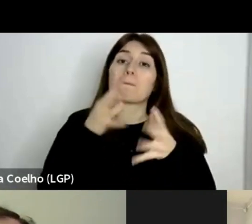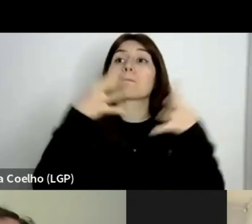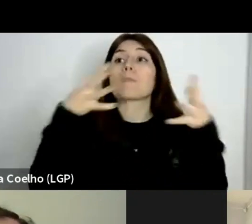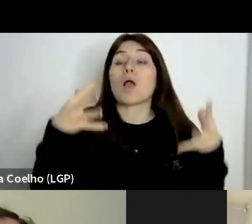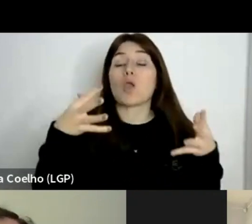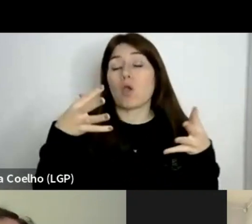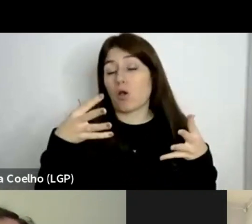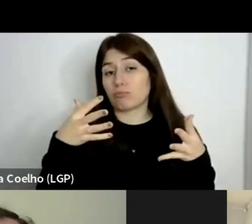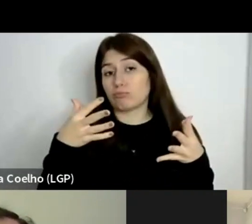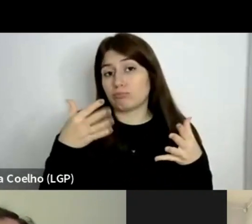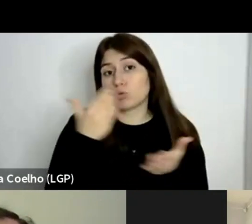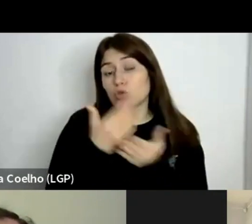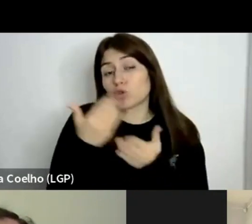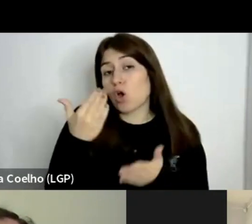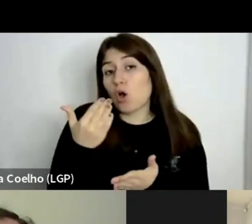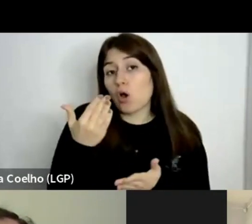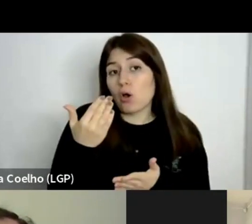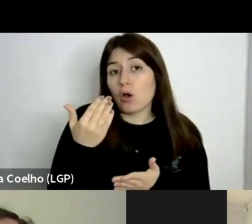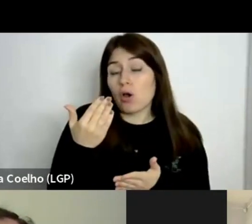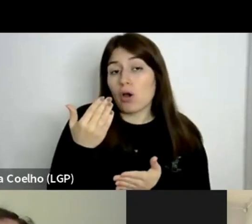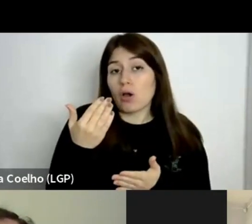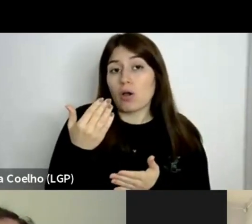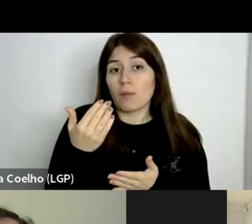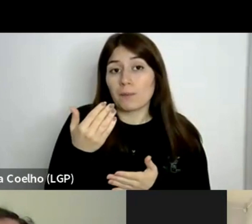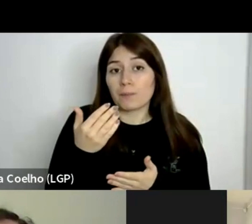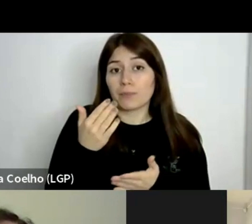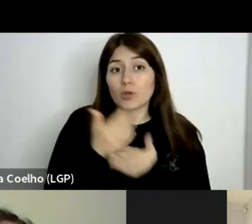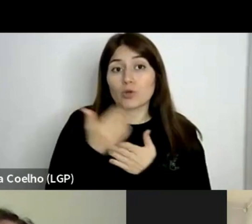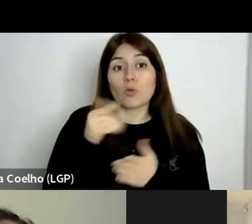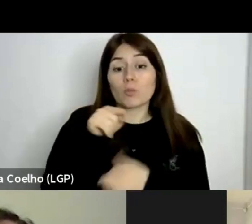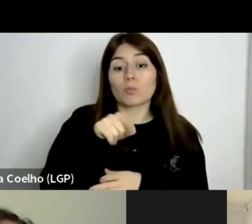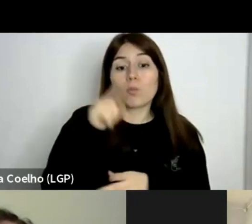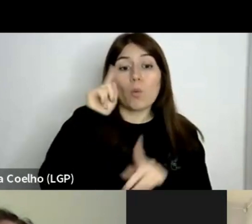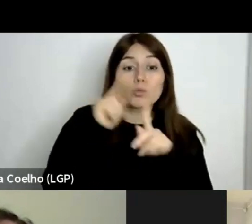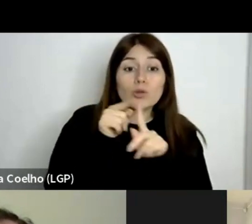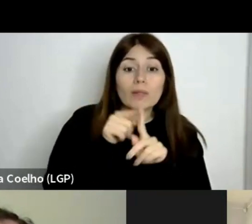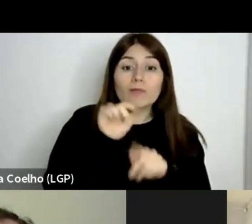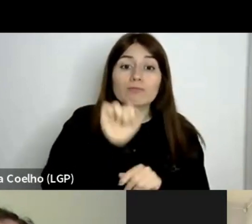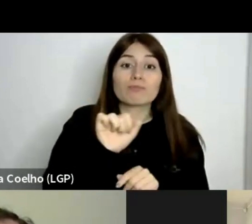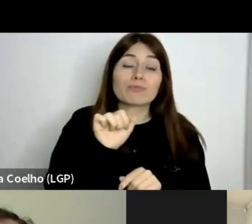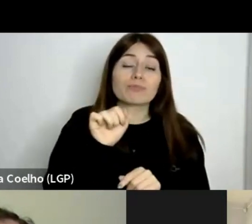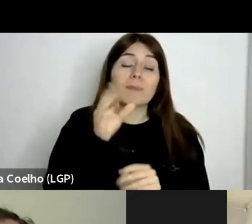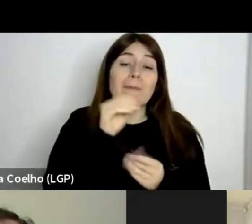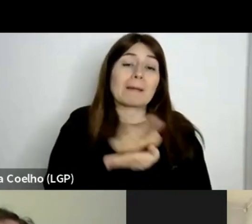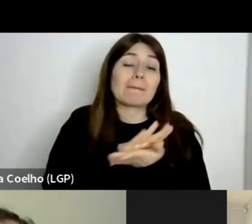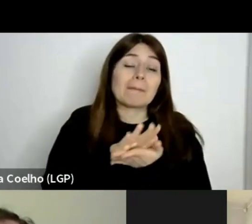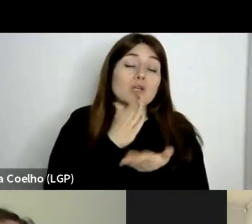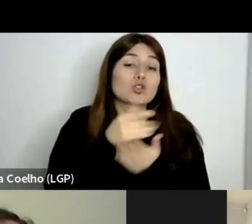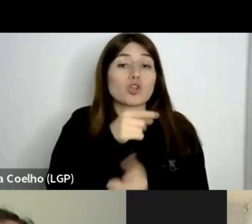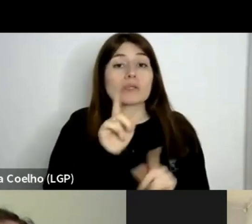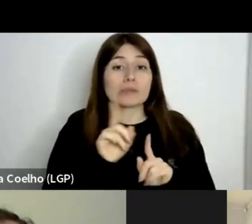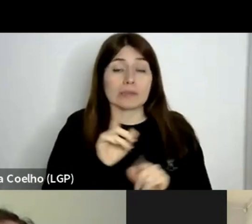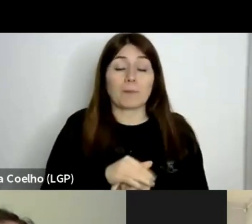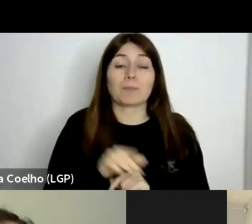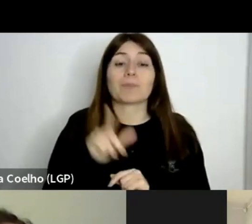que é apenas a sua função mais elementar. E o último